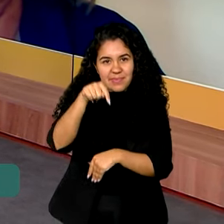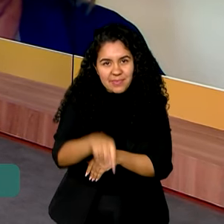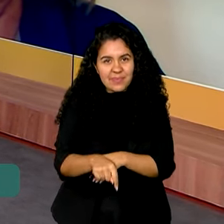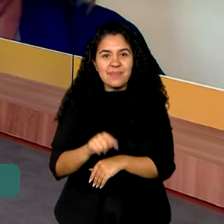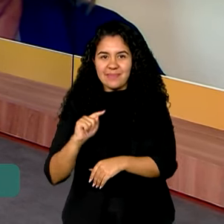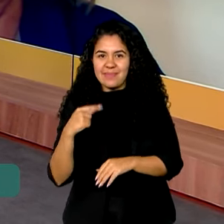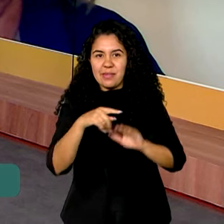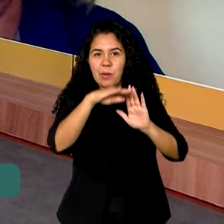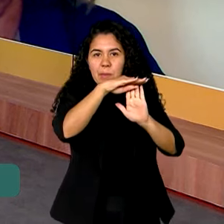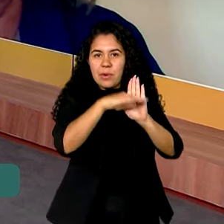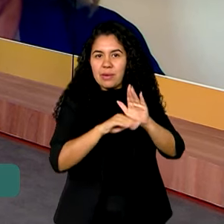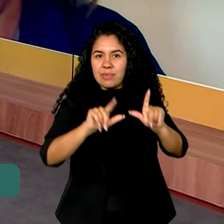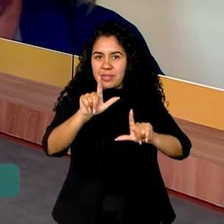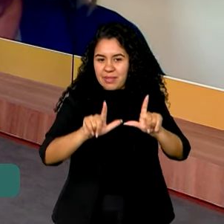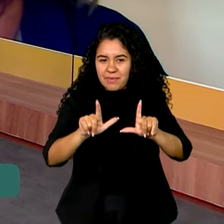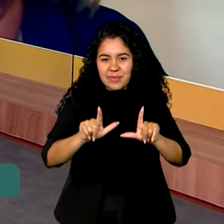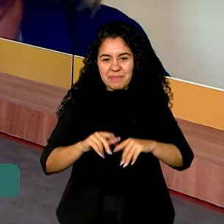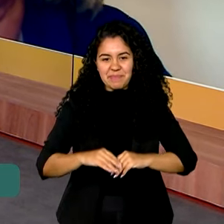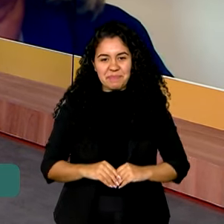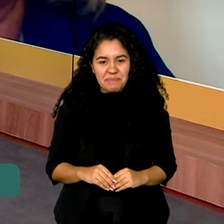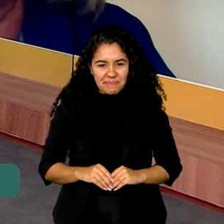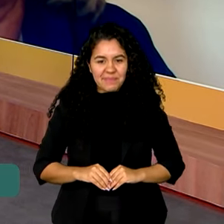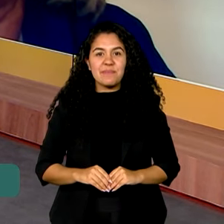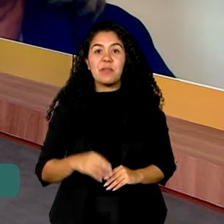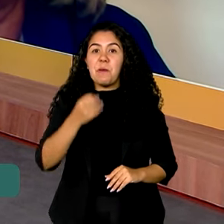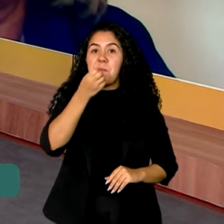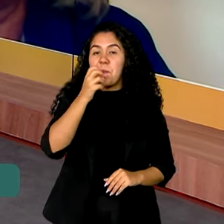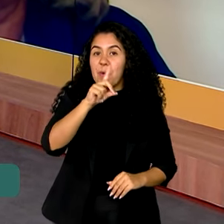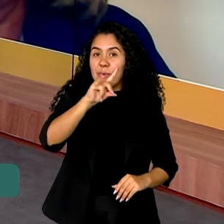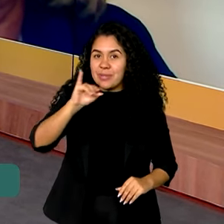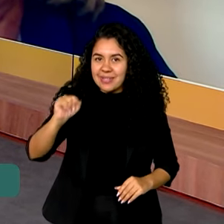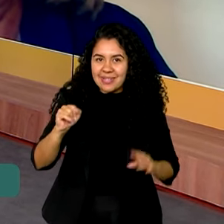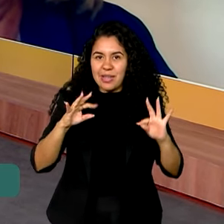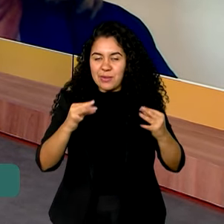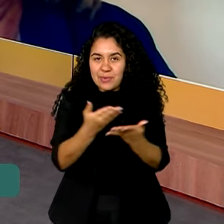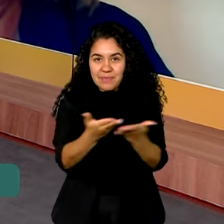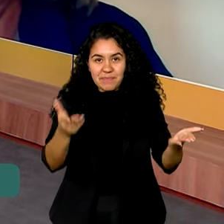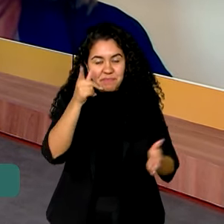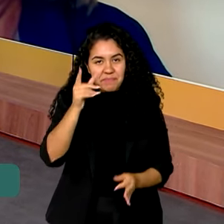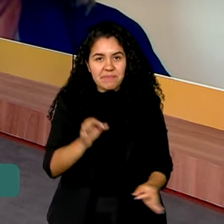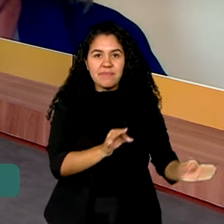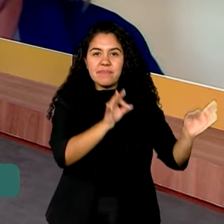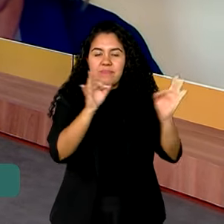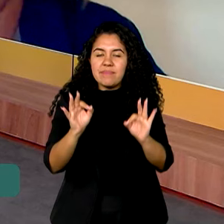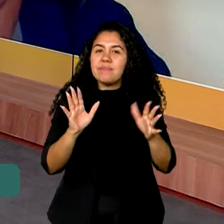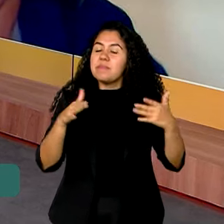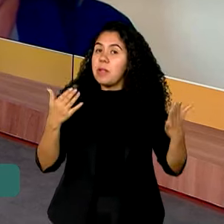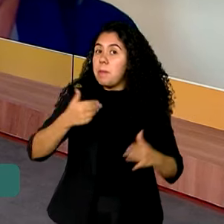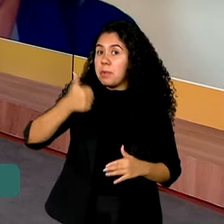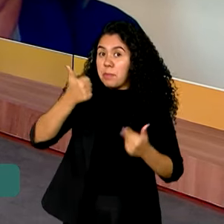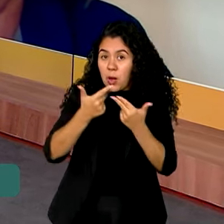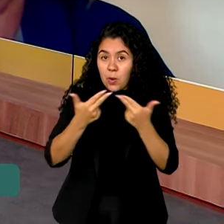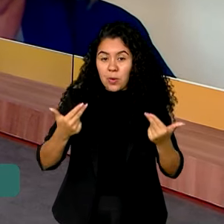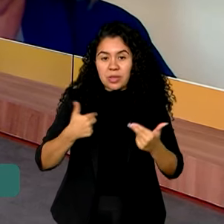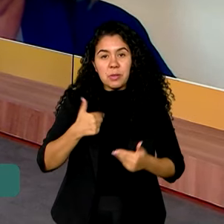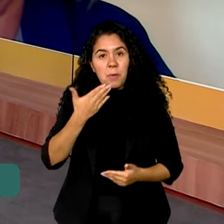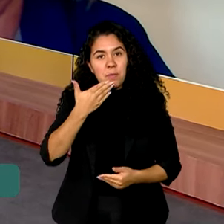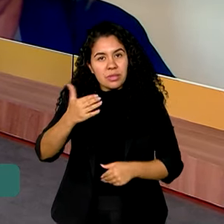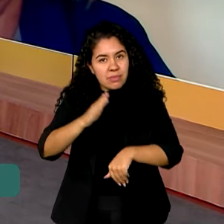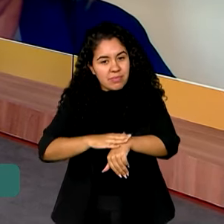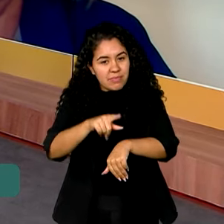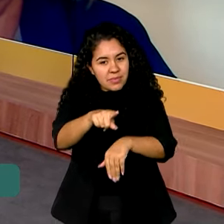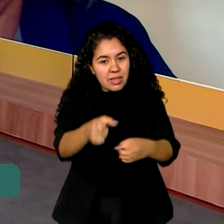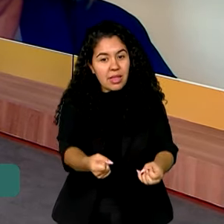Brasil em Dia. Bom dia, Daniela. Bom dia a todos. Bom, diretora, em primeiro lugar, eu vou pedir para a senhora nos explicar